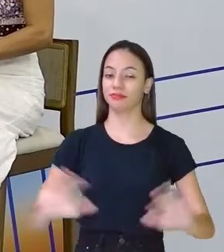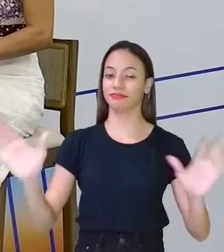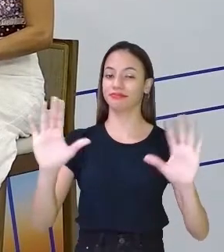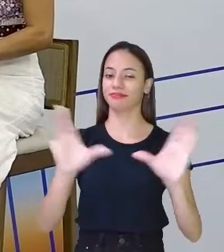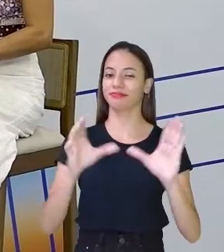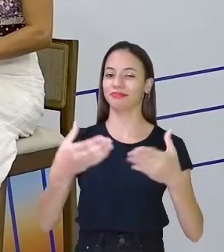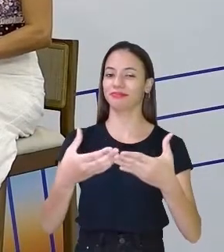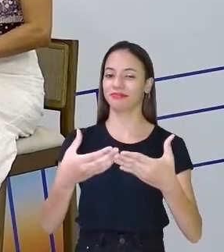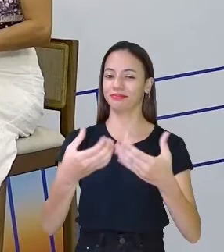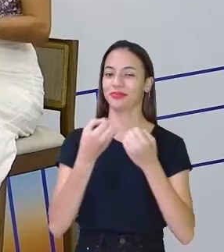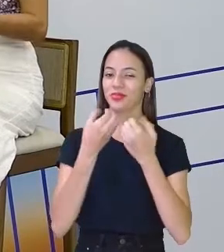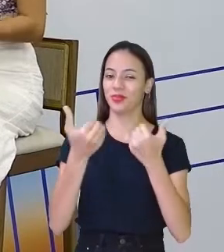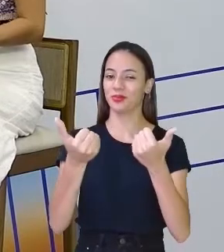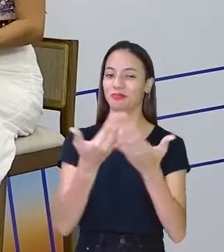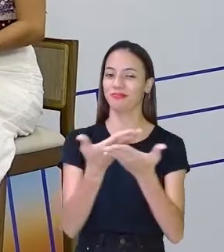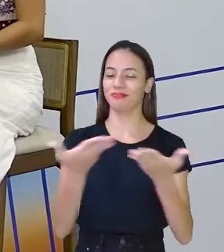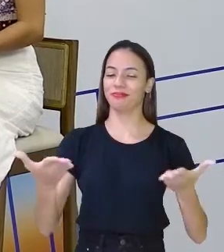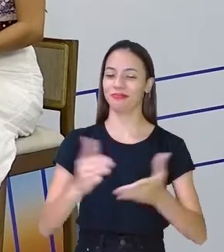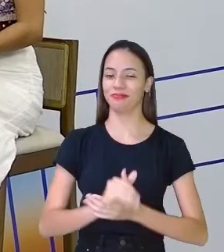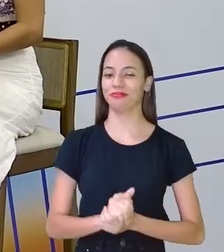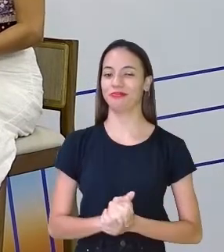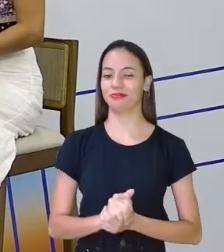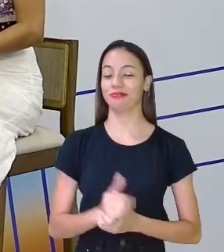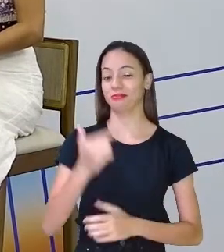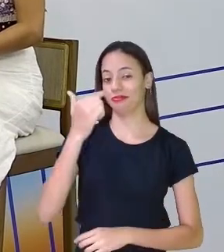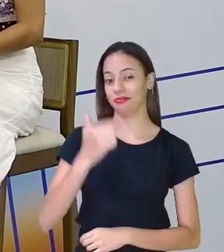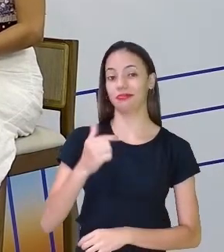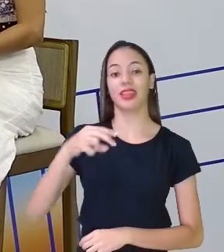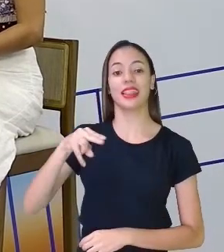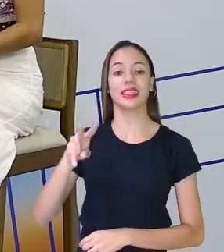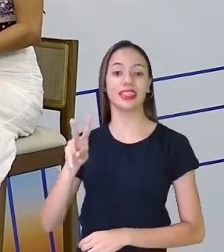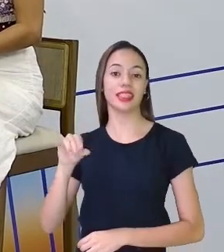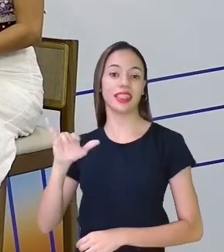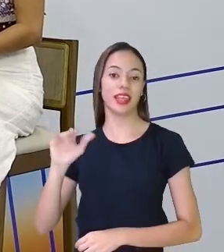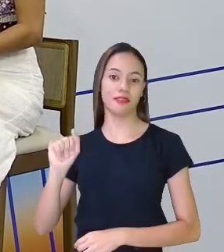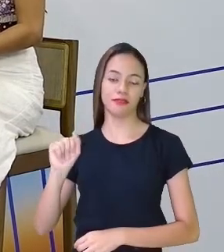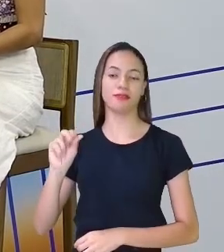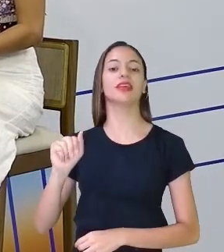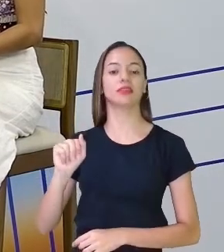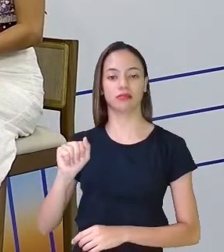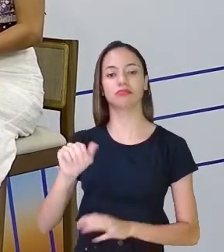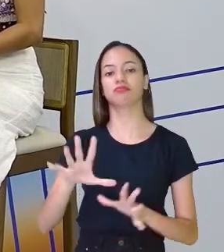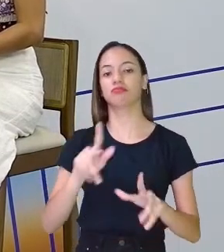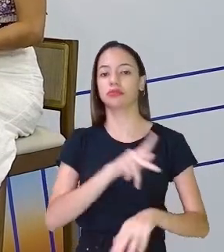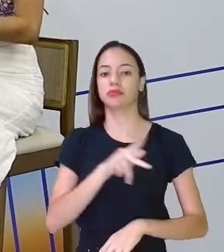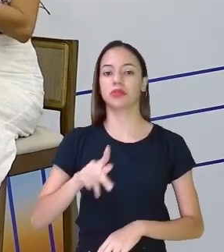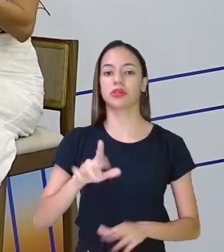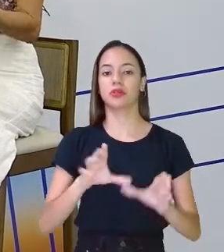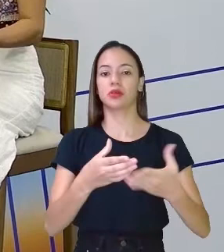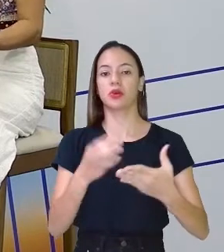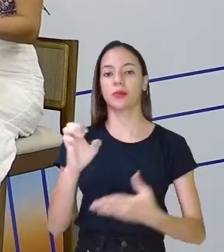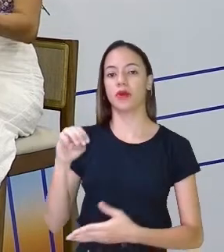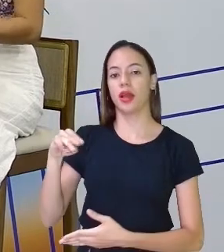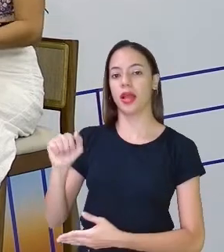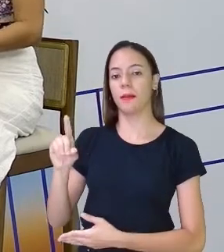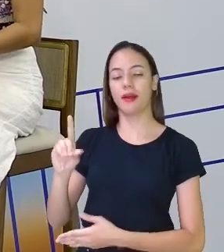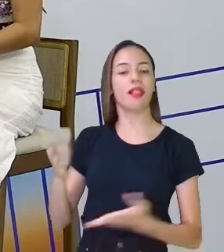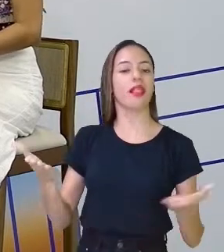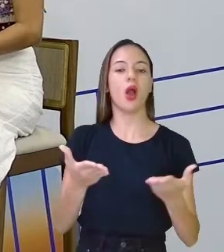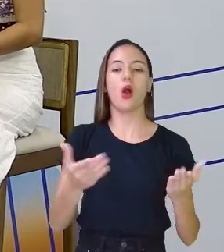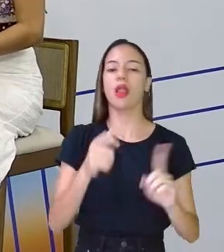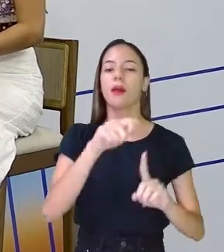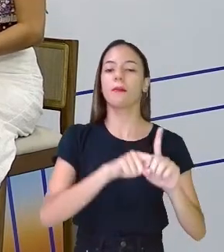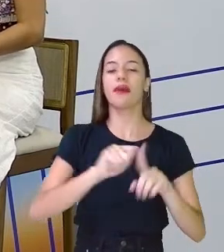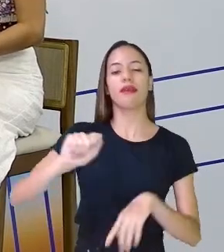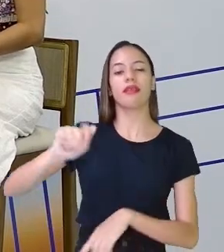Olá, turminha! Tudo bem com vocês? Sou Nívia Barreto, professora da EMAD. E nós estamos no mês de agosto,